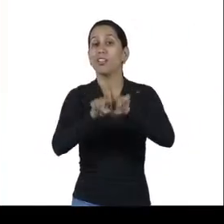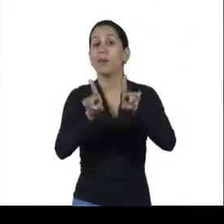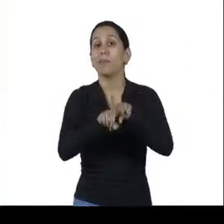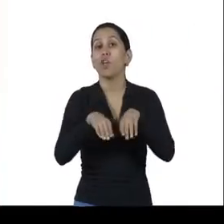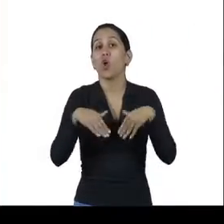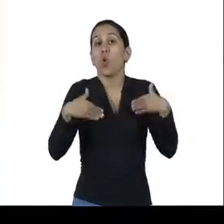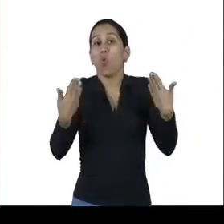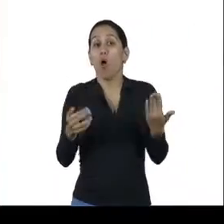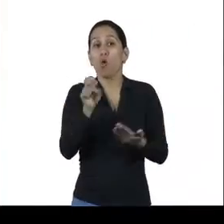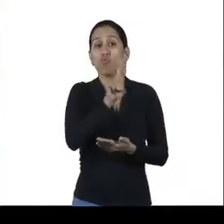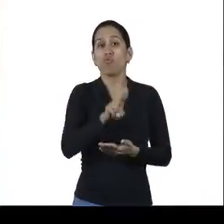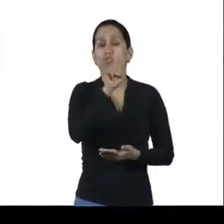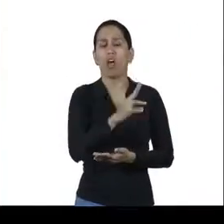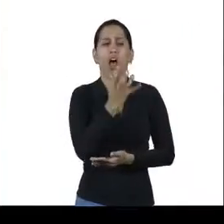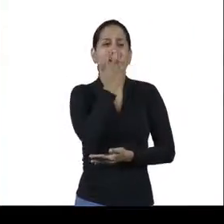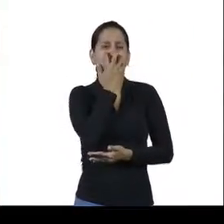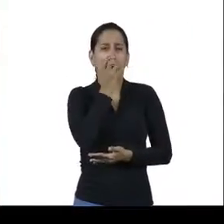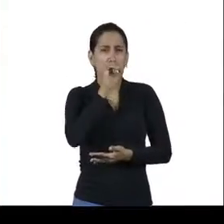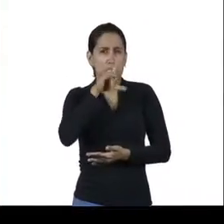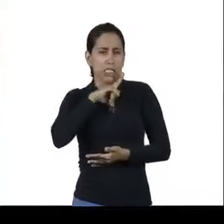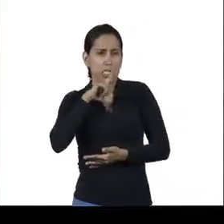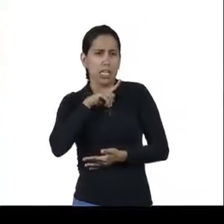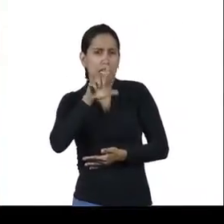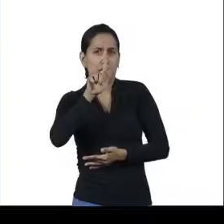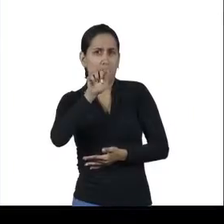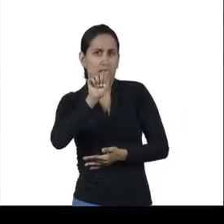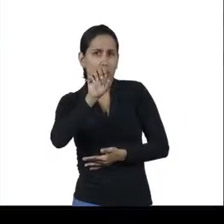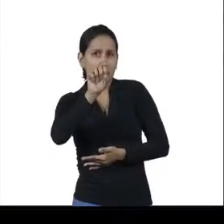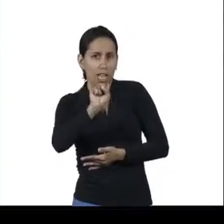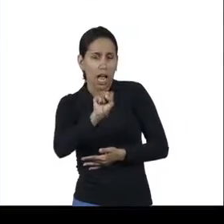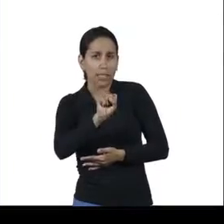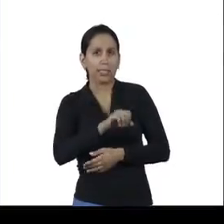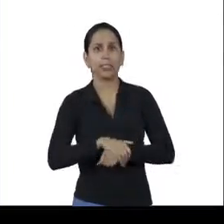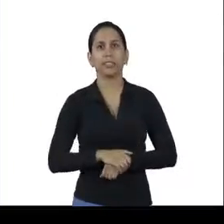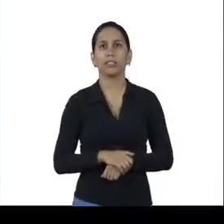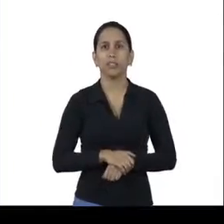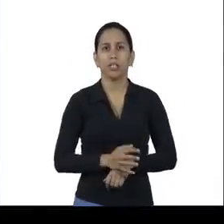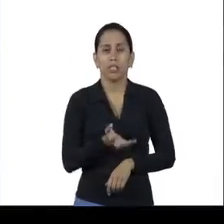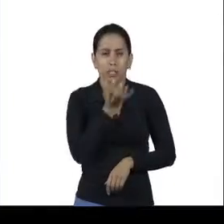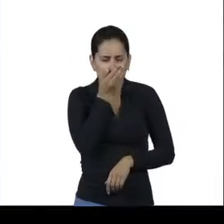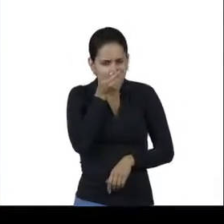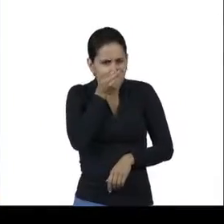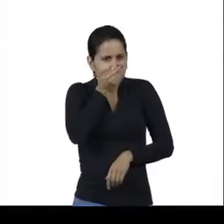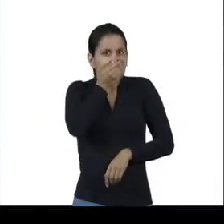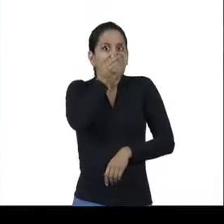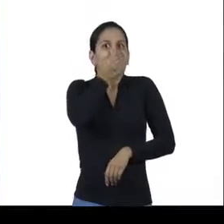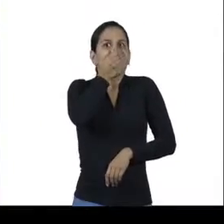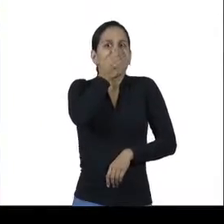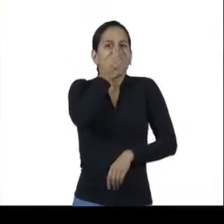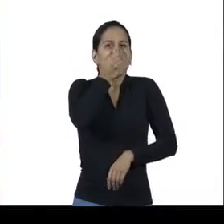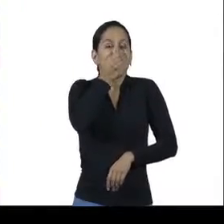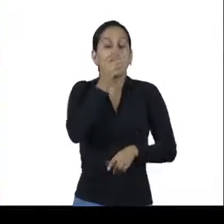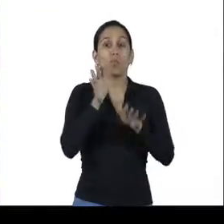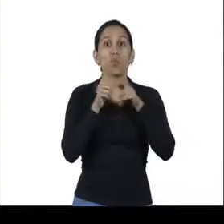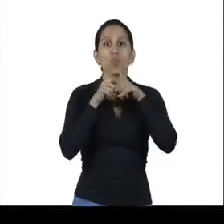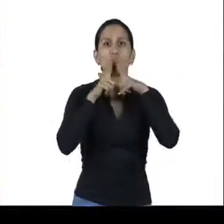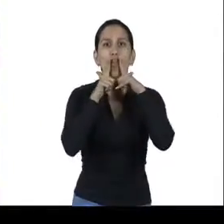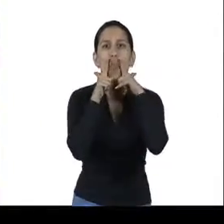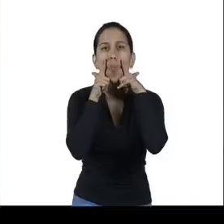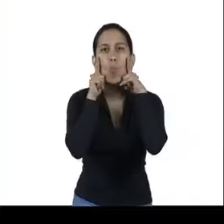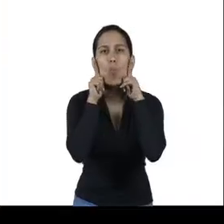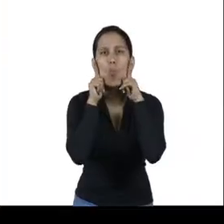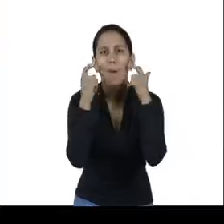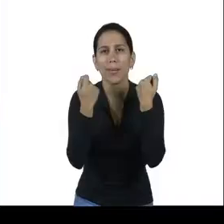usar. E atenção! Para o respirador se encaixar bem no rosto, garantindo a pureza do ar, a barba tem que estar sempre bem